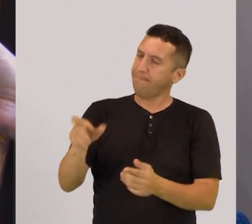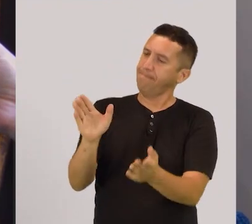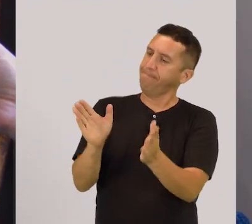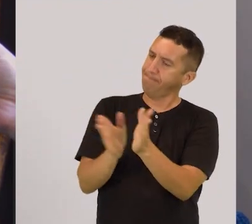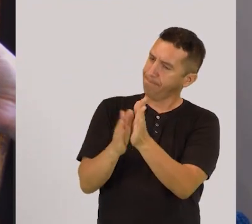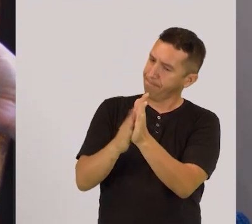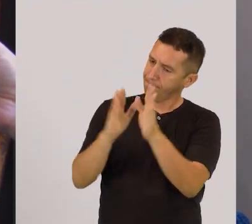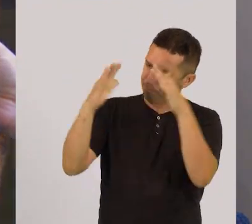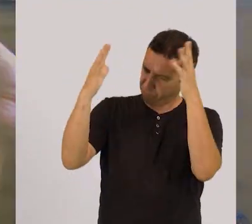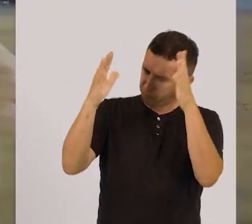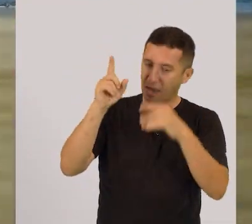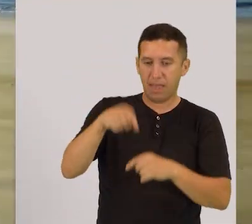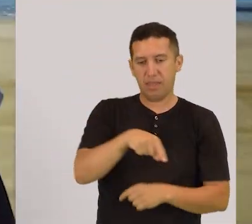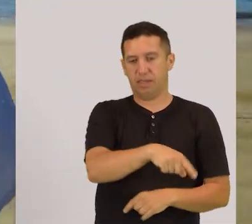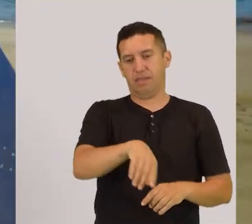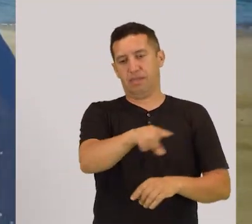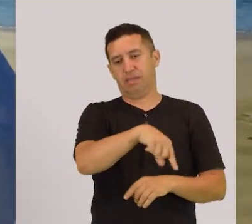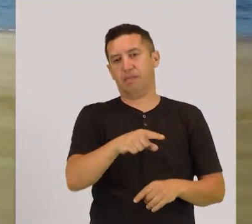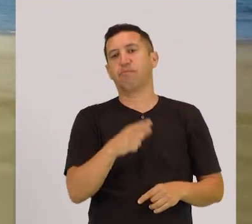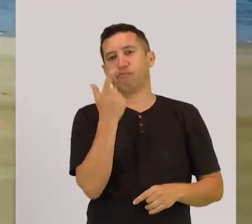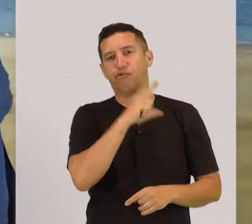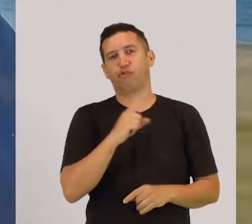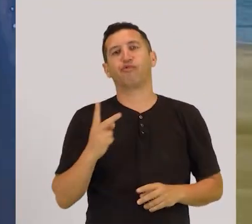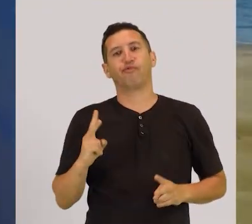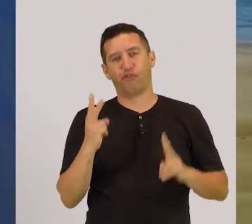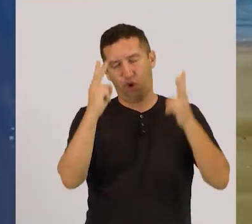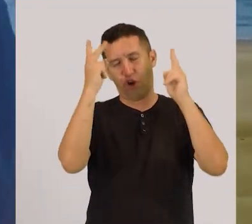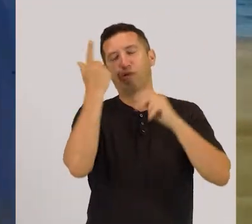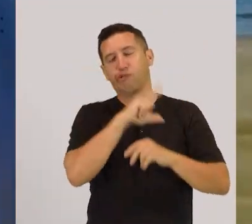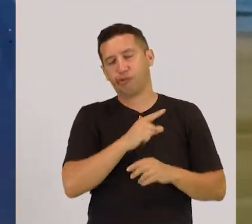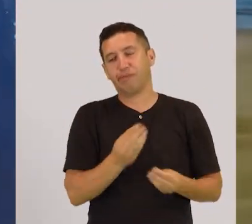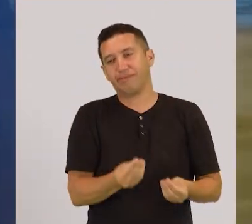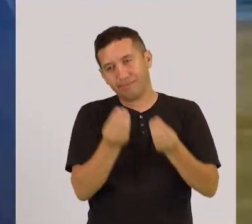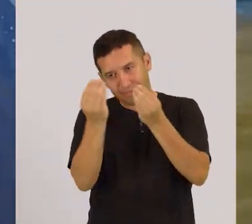esse ponto inicial foi conquistado.